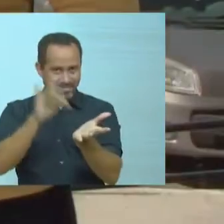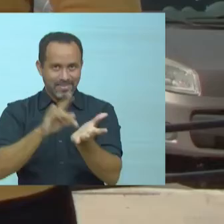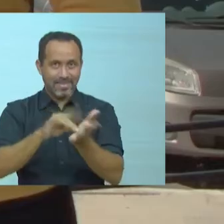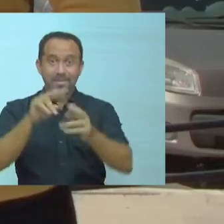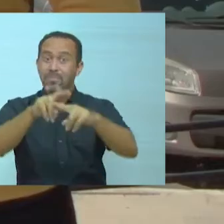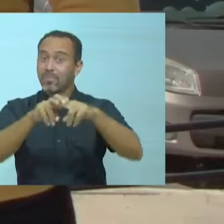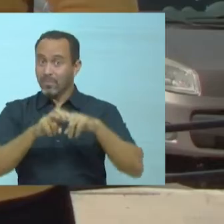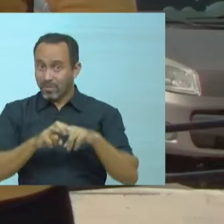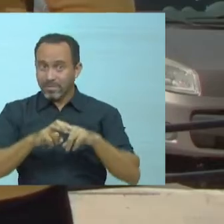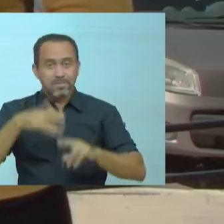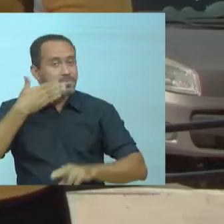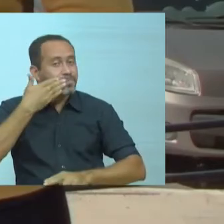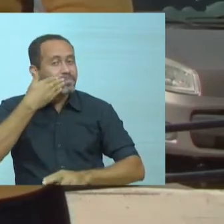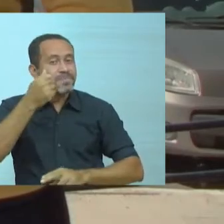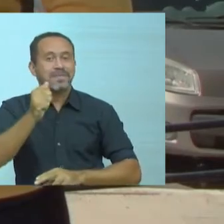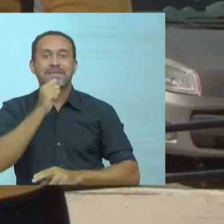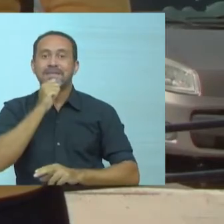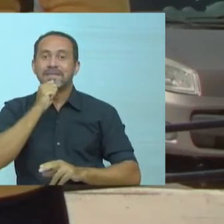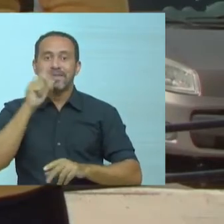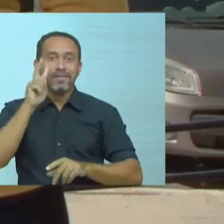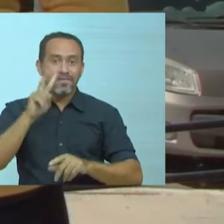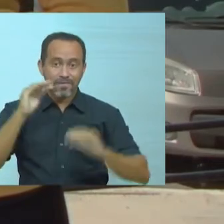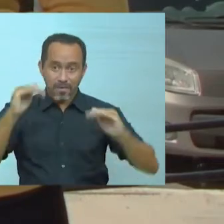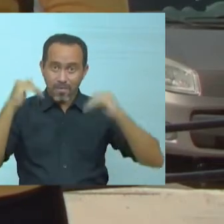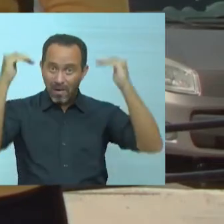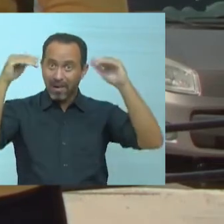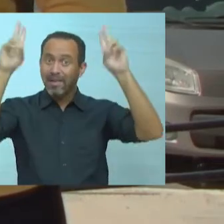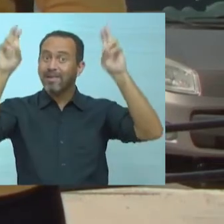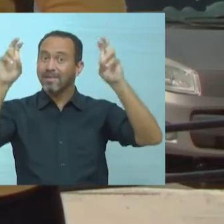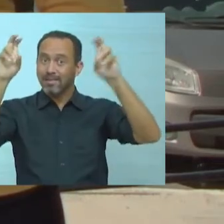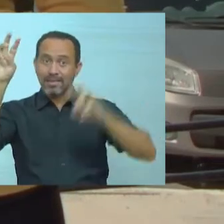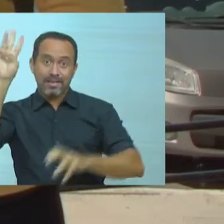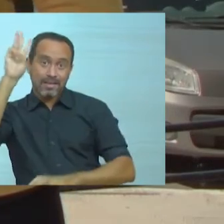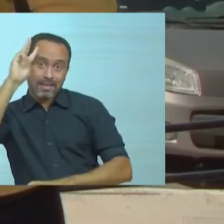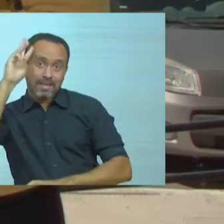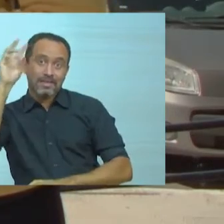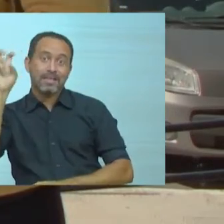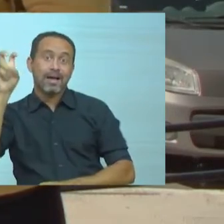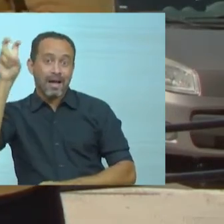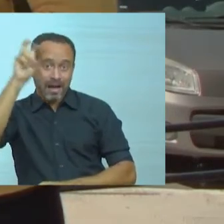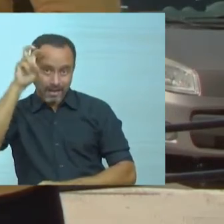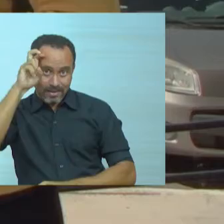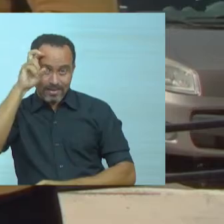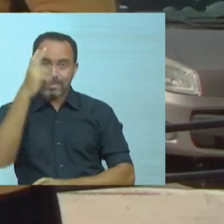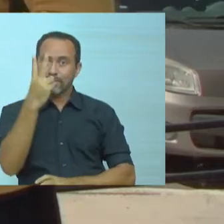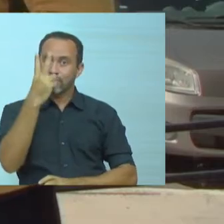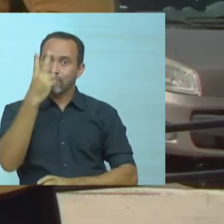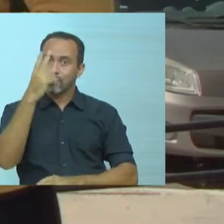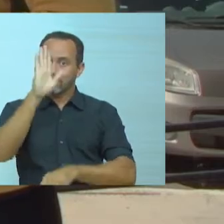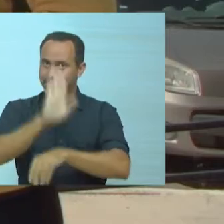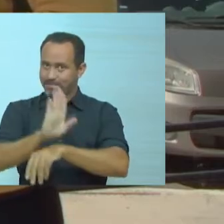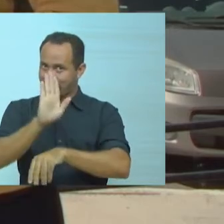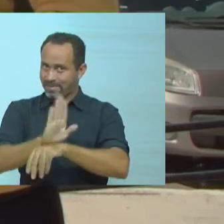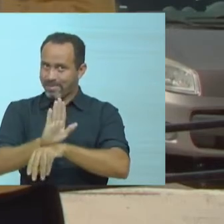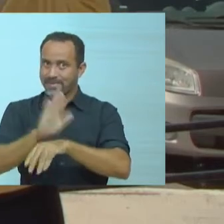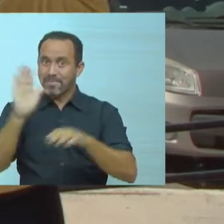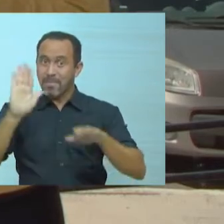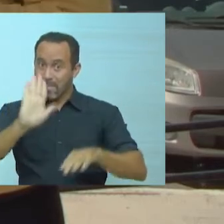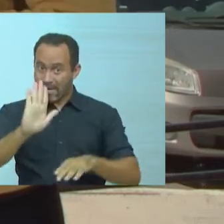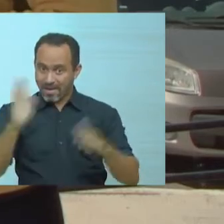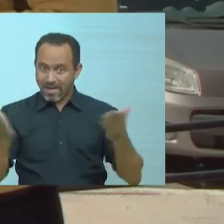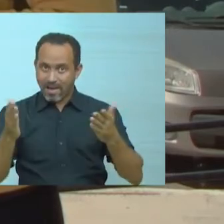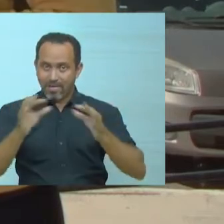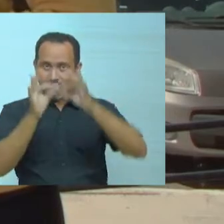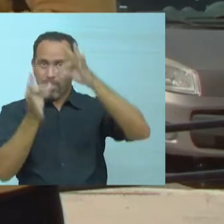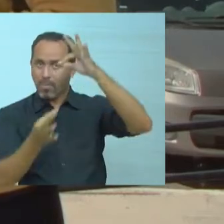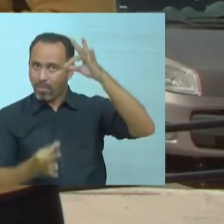É verdade, para isso, nada melhor do que acompanhar o Além da Falta, de terça a quinta, às duas e meia da tarde. Mas